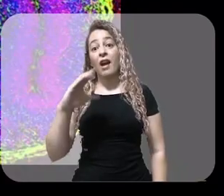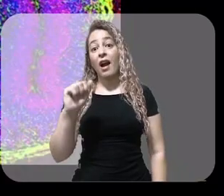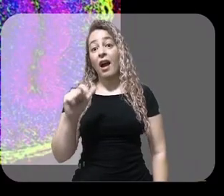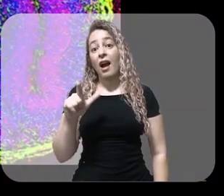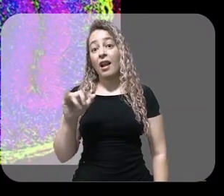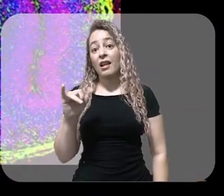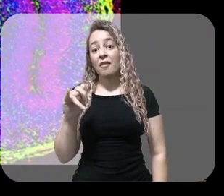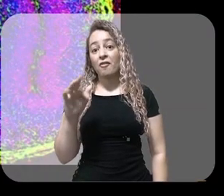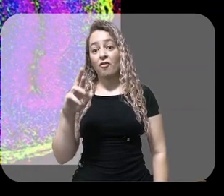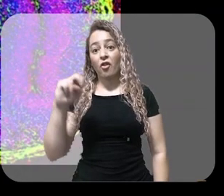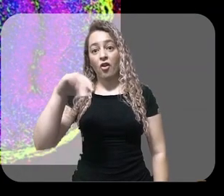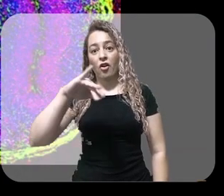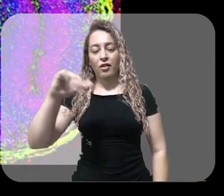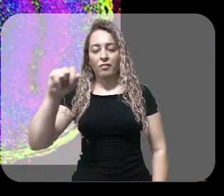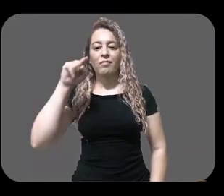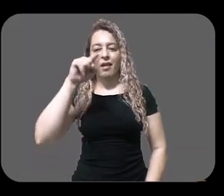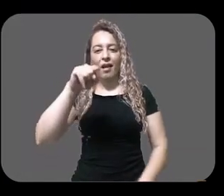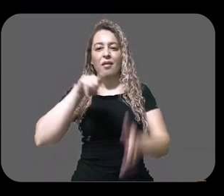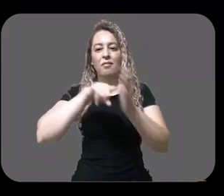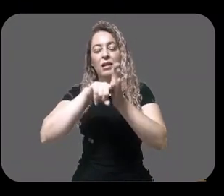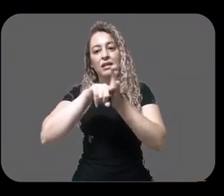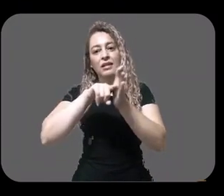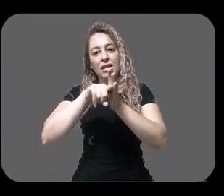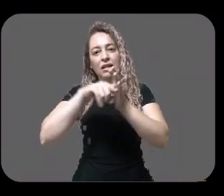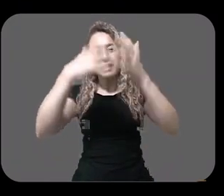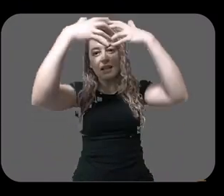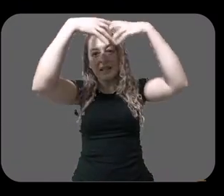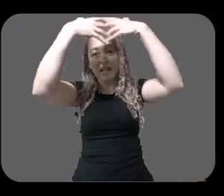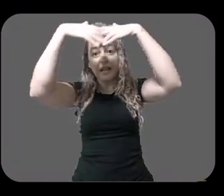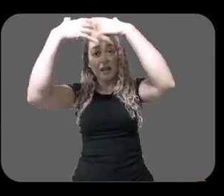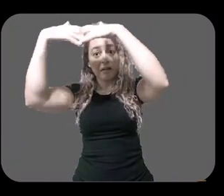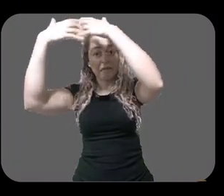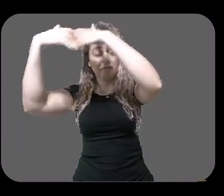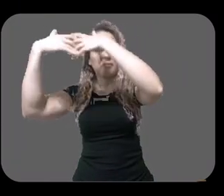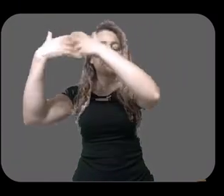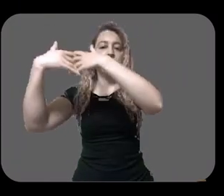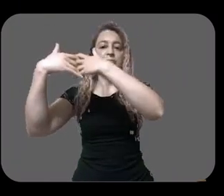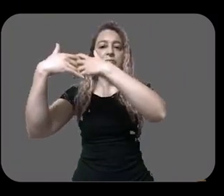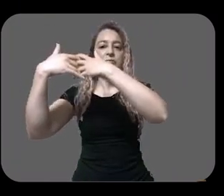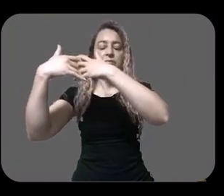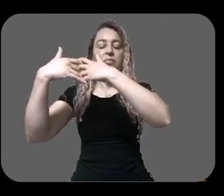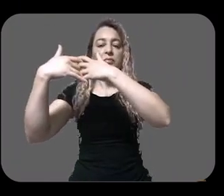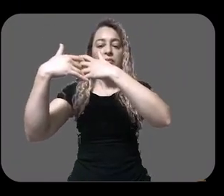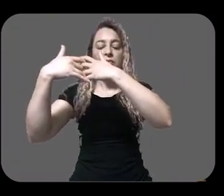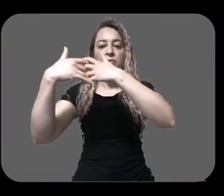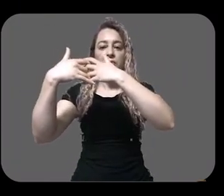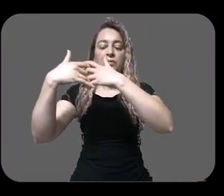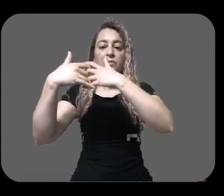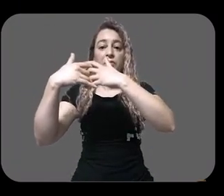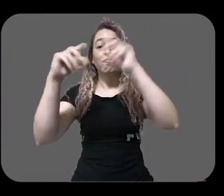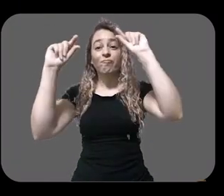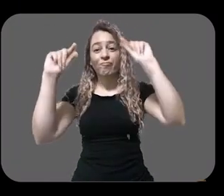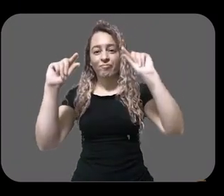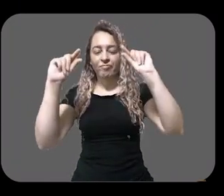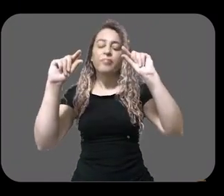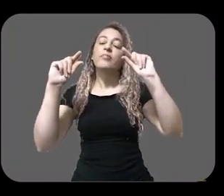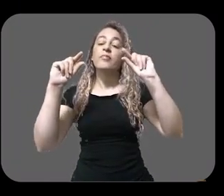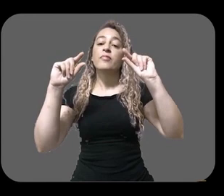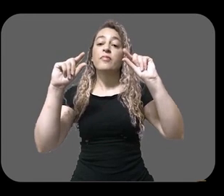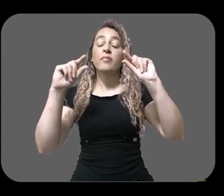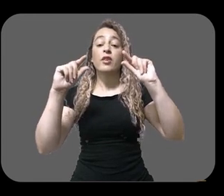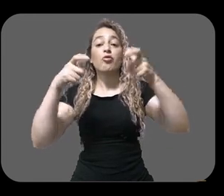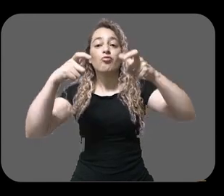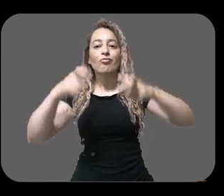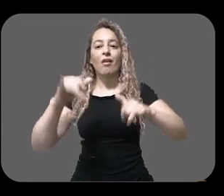reproduzidos em laboratório. Estudou 14 substâncias que potencialmente poderiam